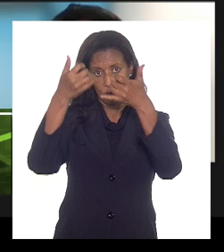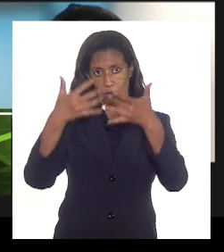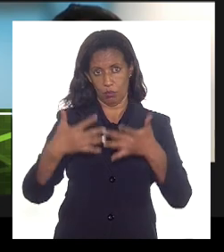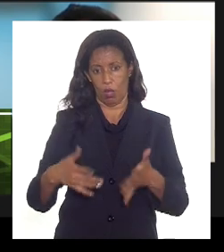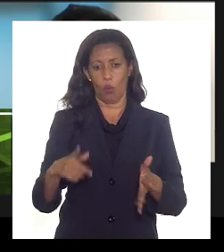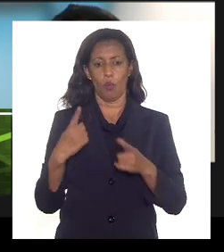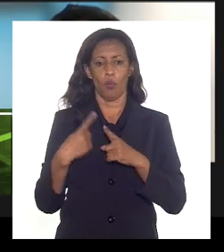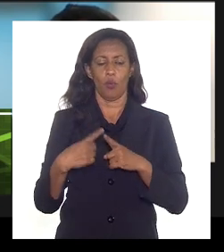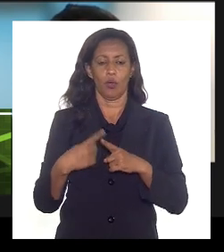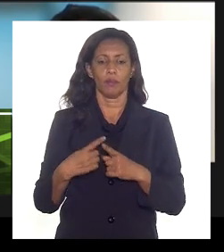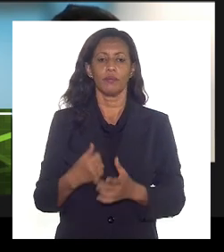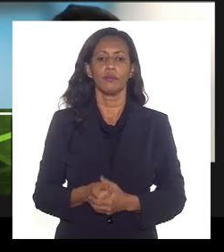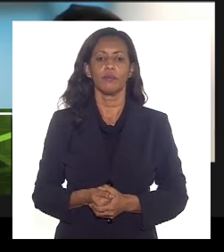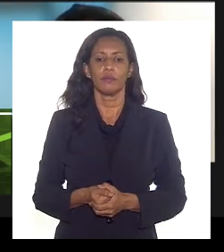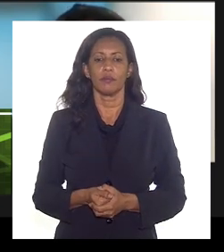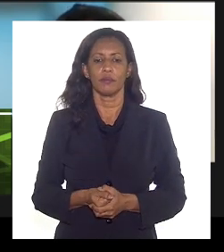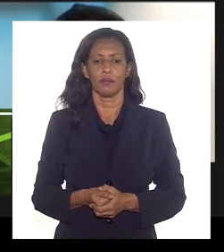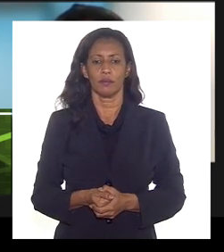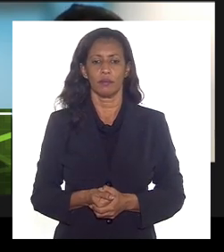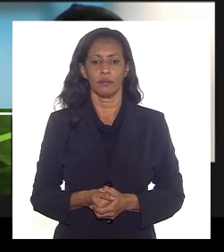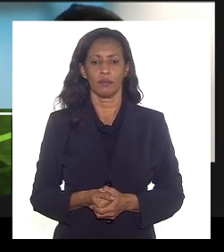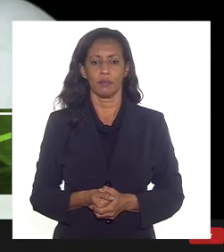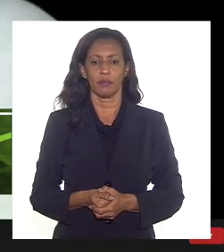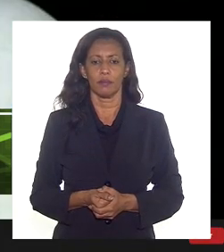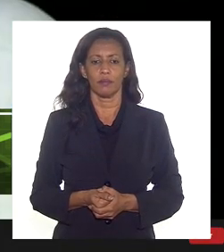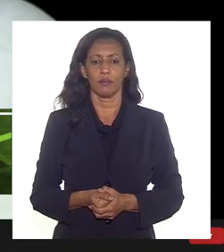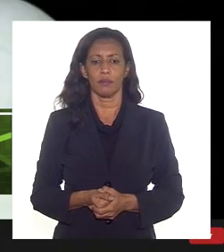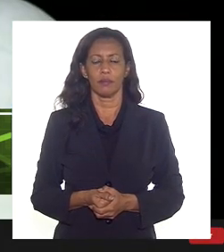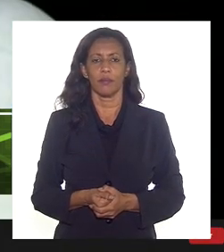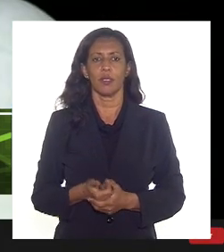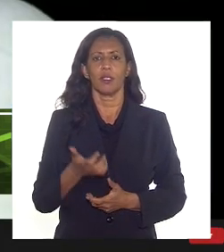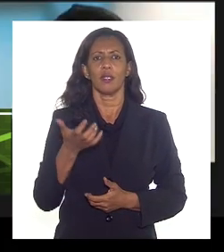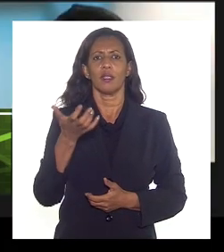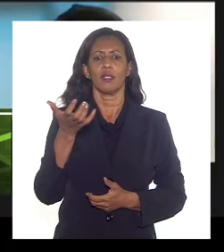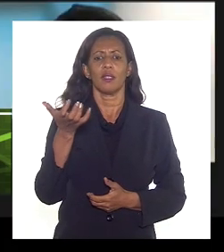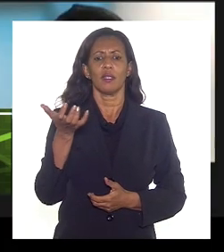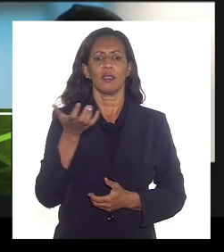Por favor, doutor Luz Cláudio. gostaria que chamássemos a CEDAIS.